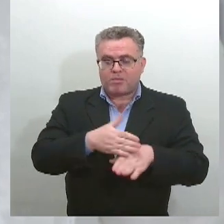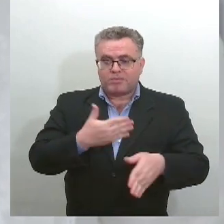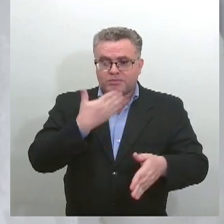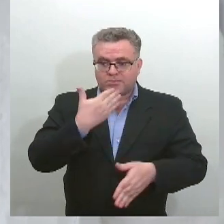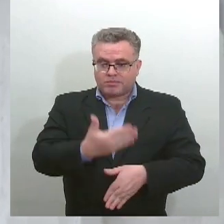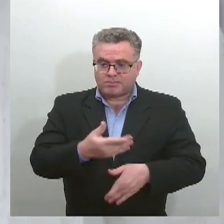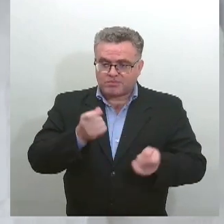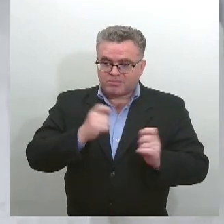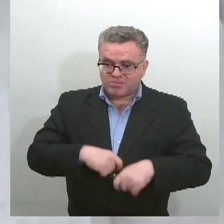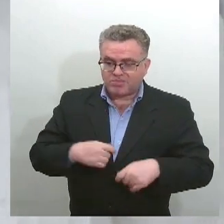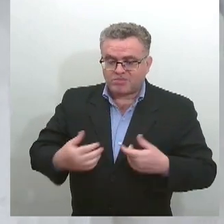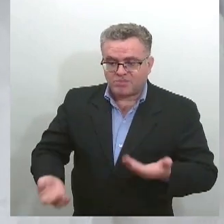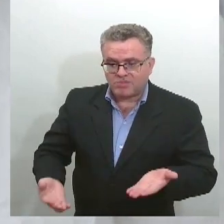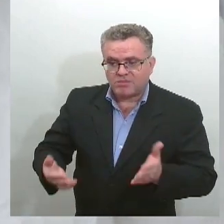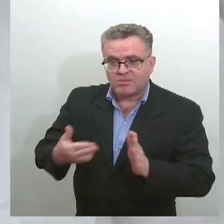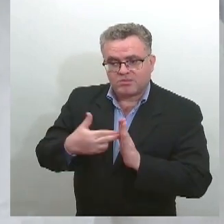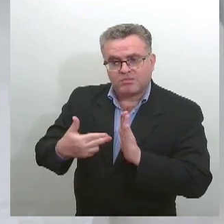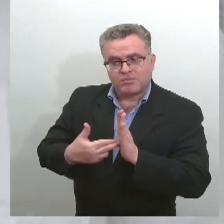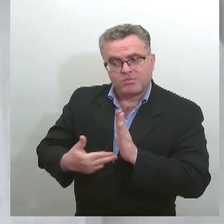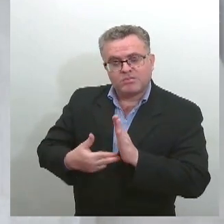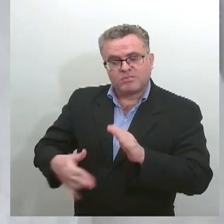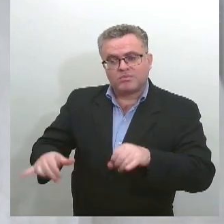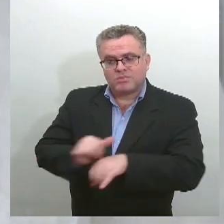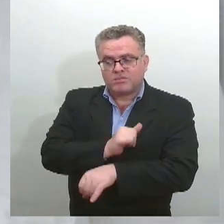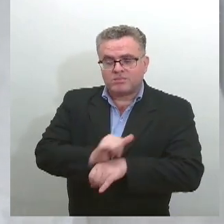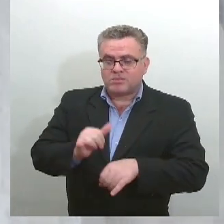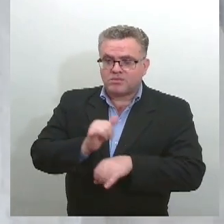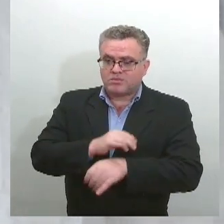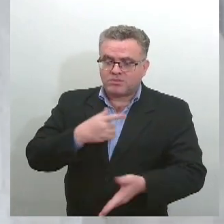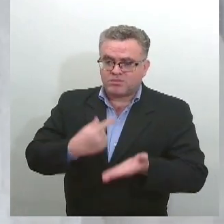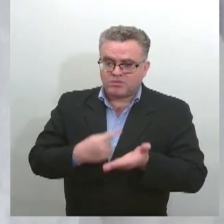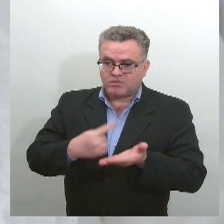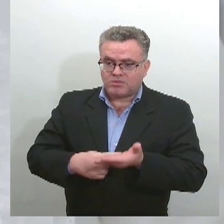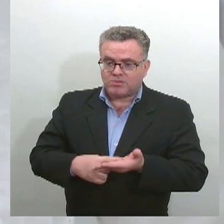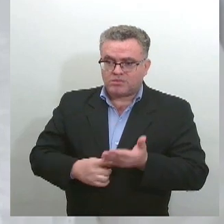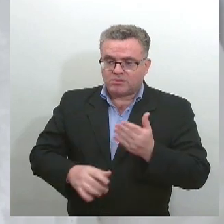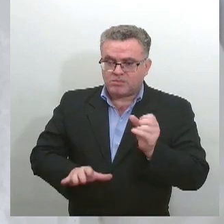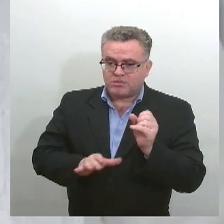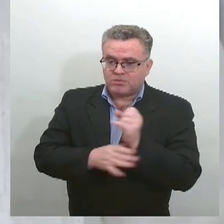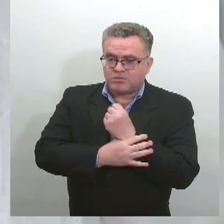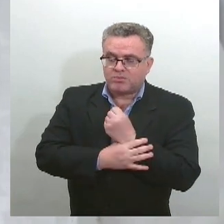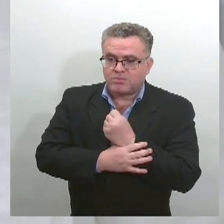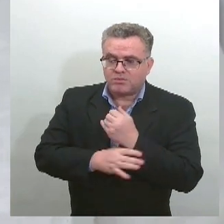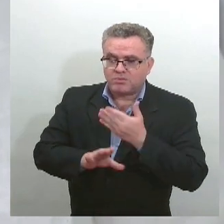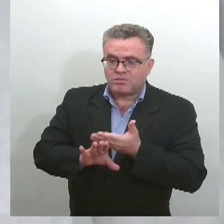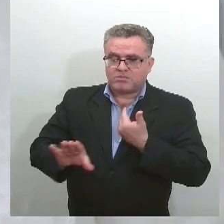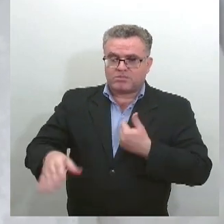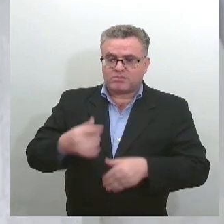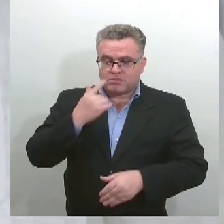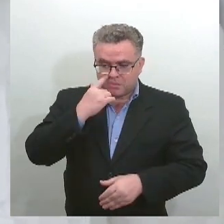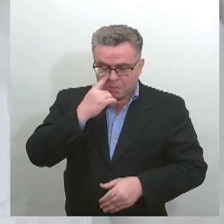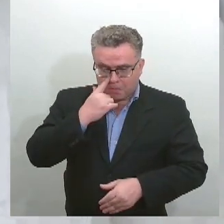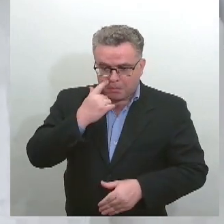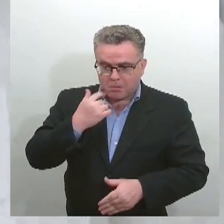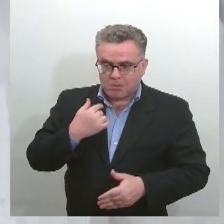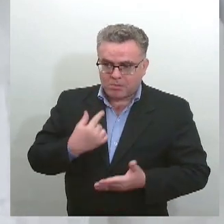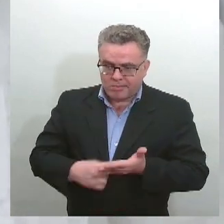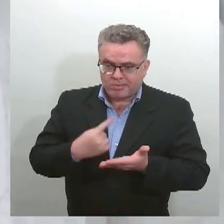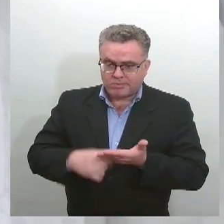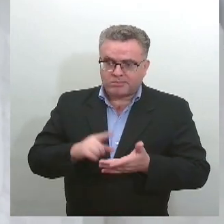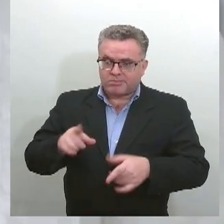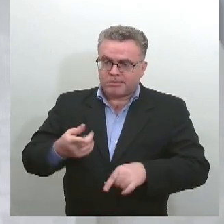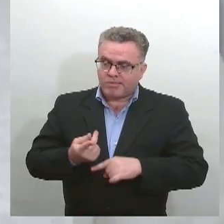justamente para protegê-la das ações do agressor. O conselho é sempre esse, procure as autoridades